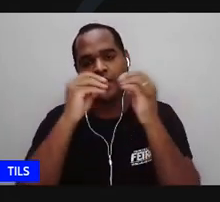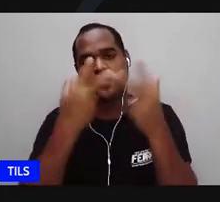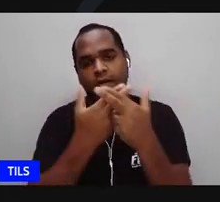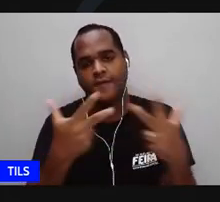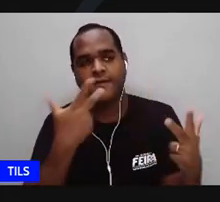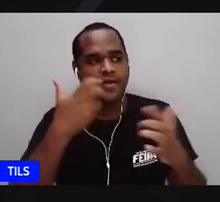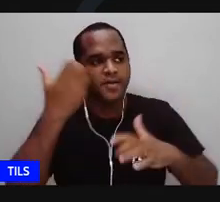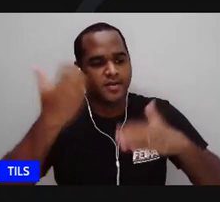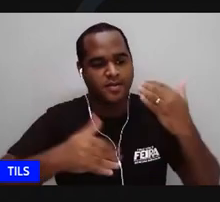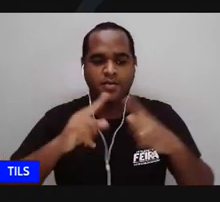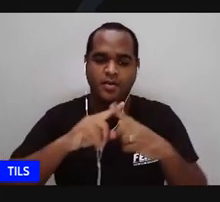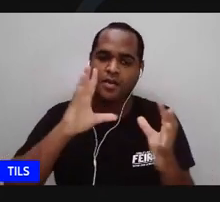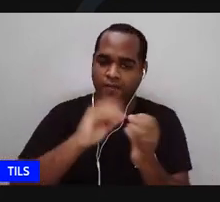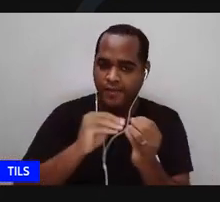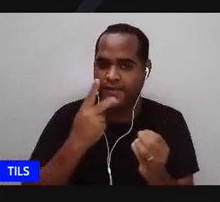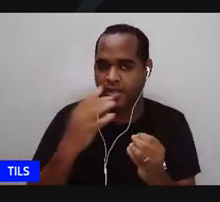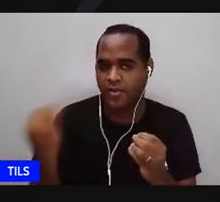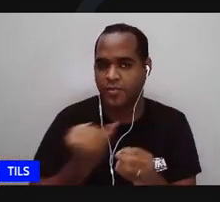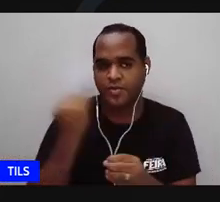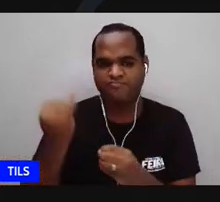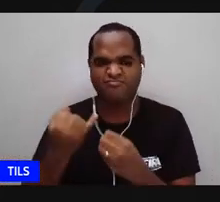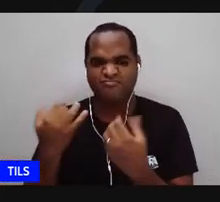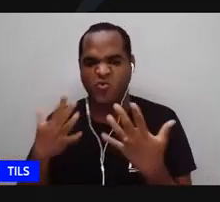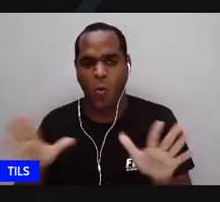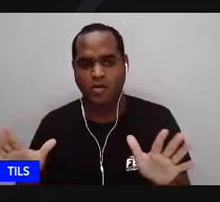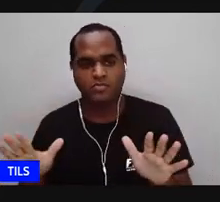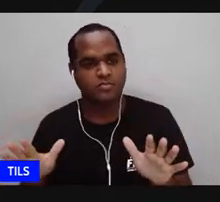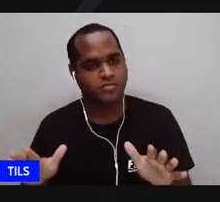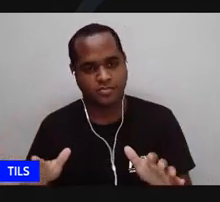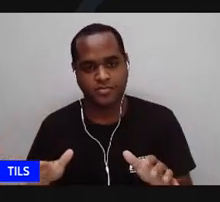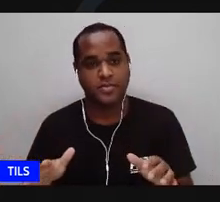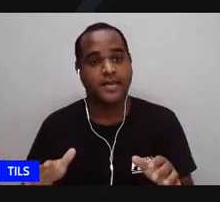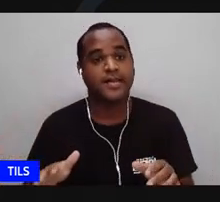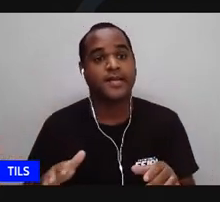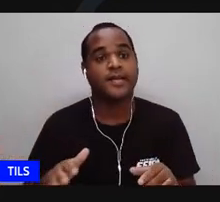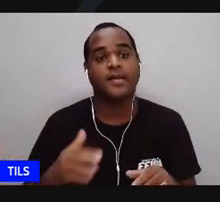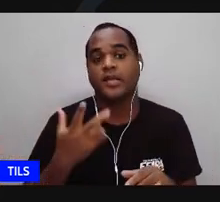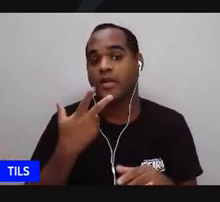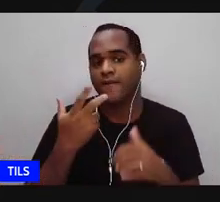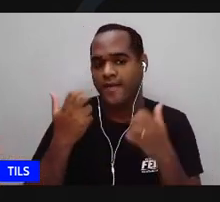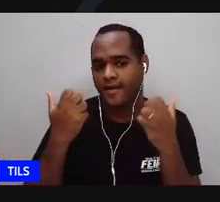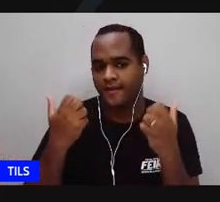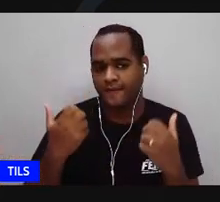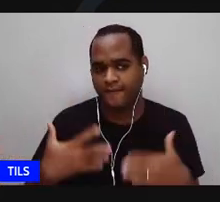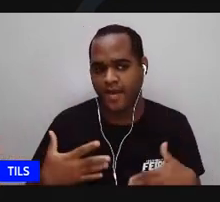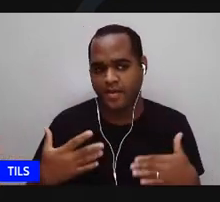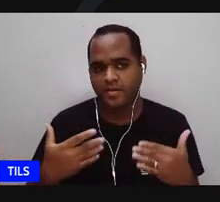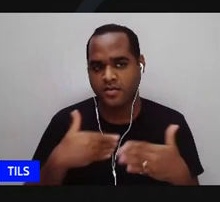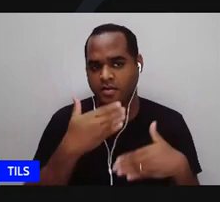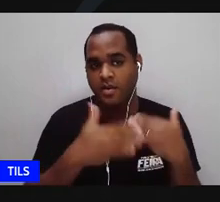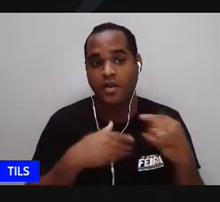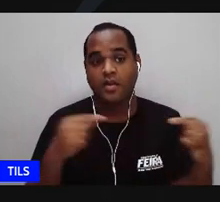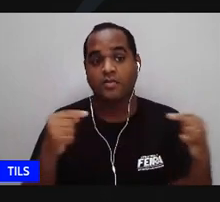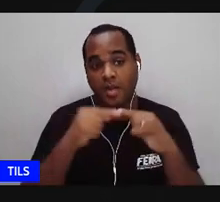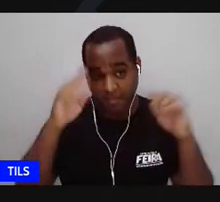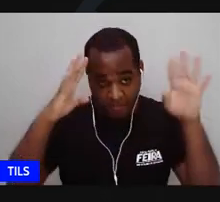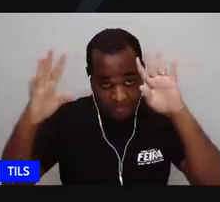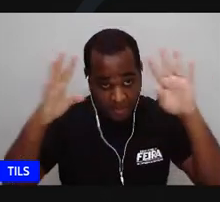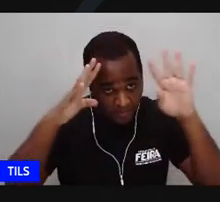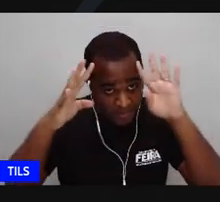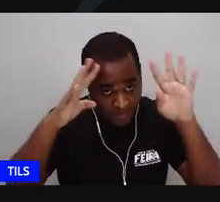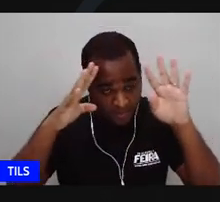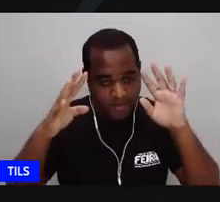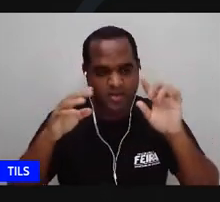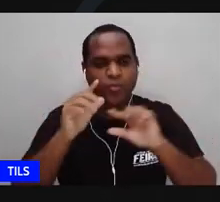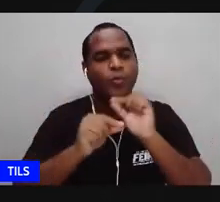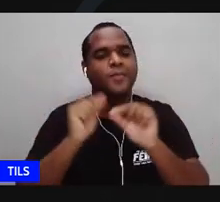bom e diminuindo e jogando por aquilo que não está sempre certo então ela diz depois de muito pensar a gente tem